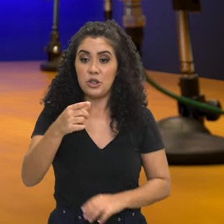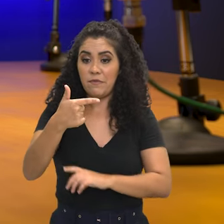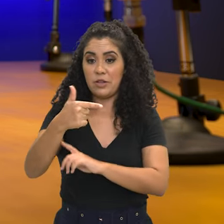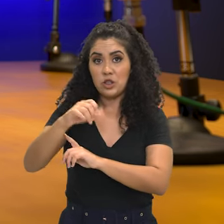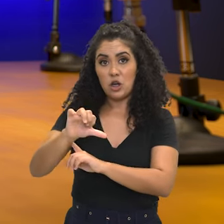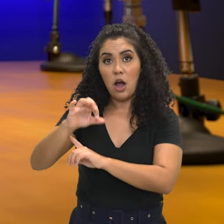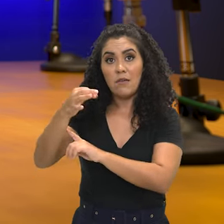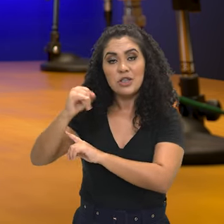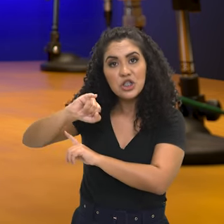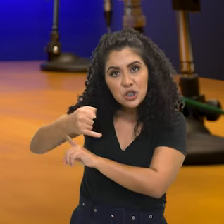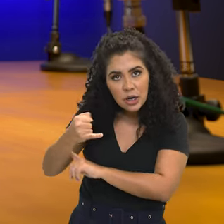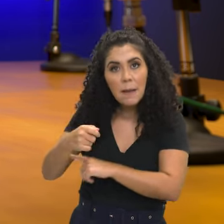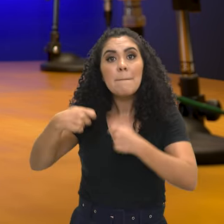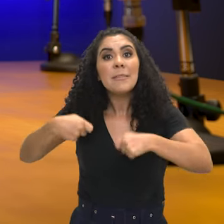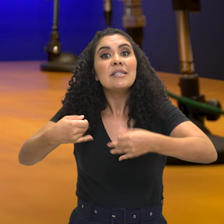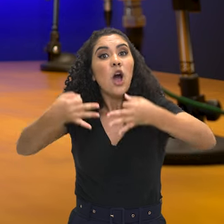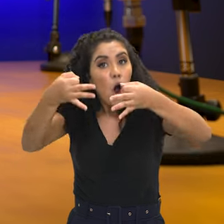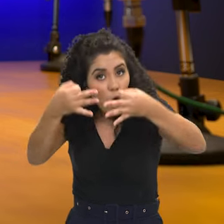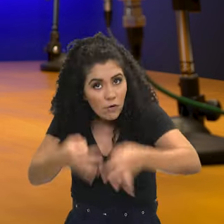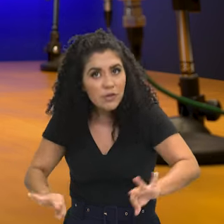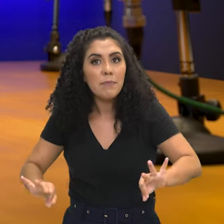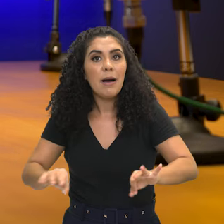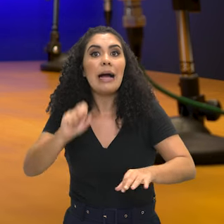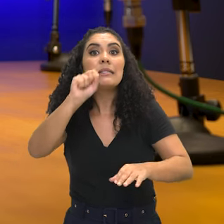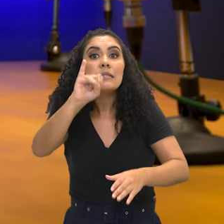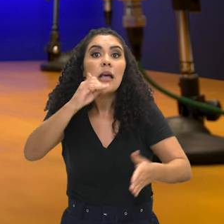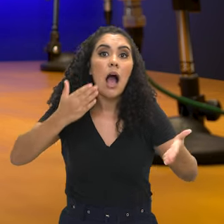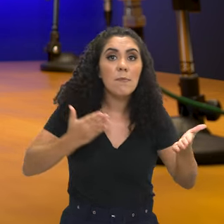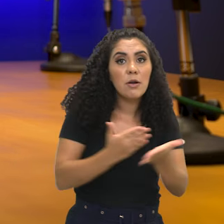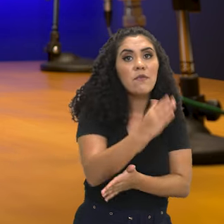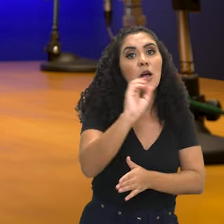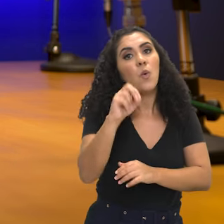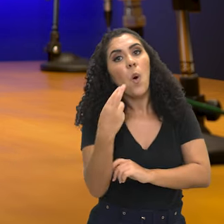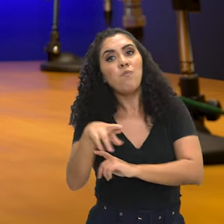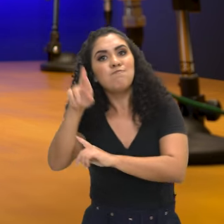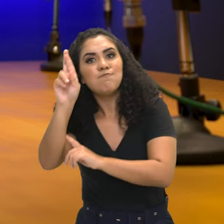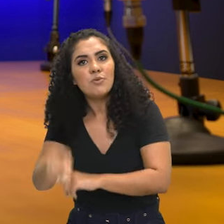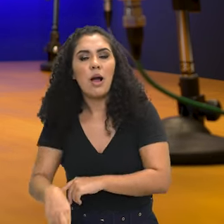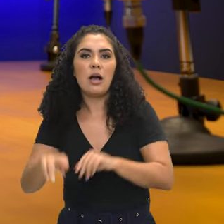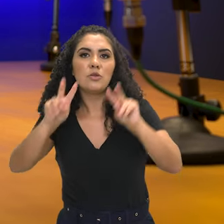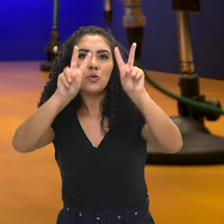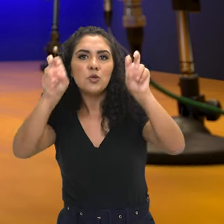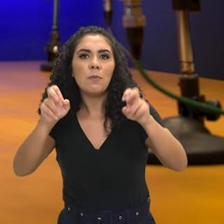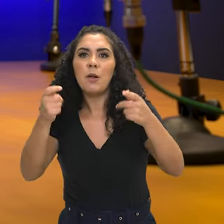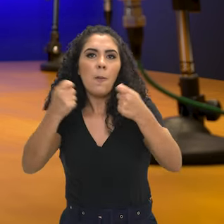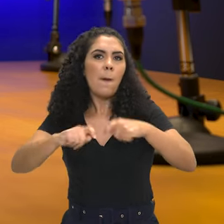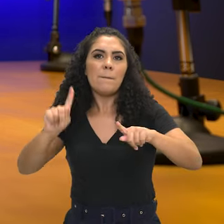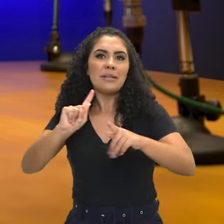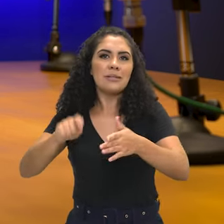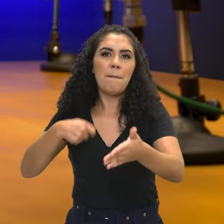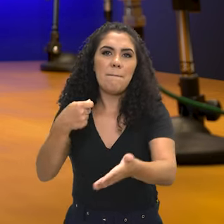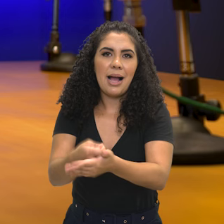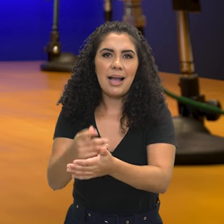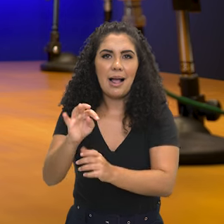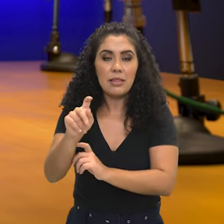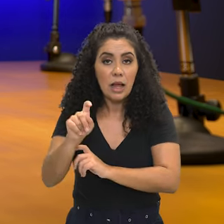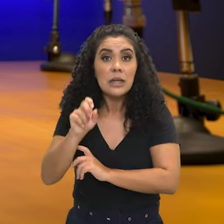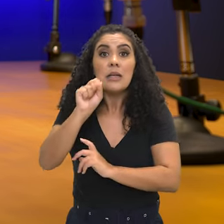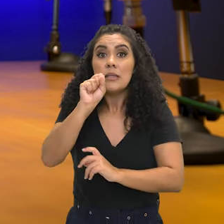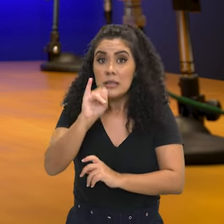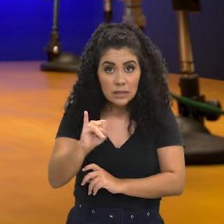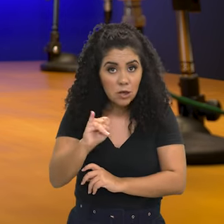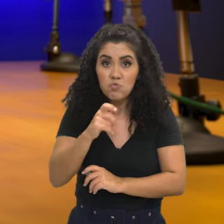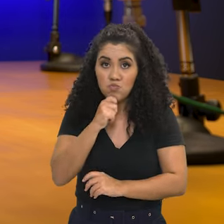no dia 29 de janeiro, elas vão ter que confirmar se a isenção delas foi aprovada ou não foi aprovada. Caso não tenha sido